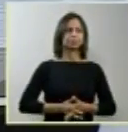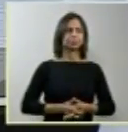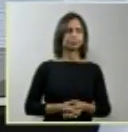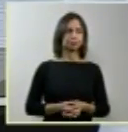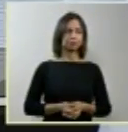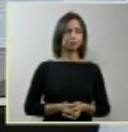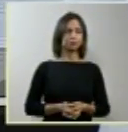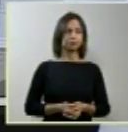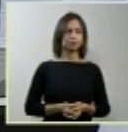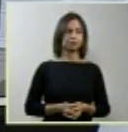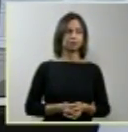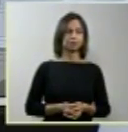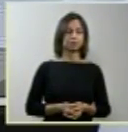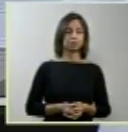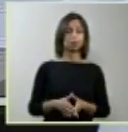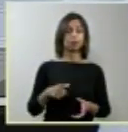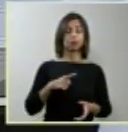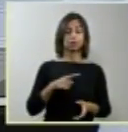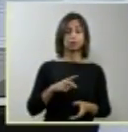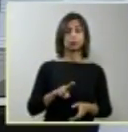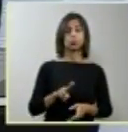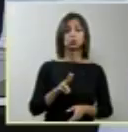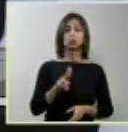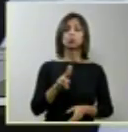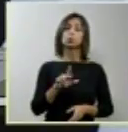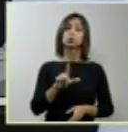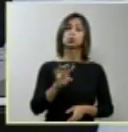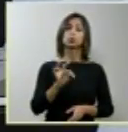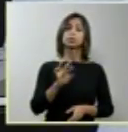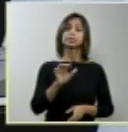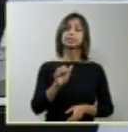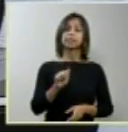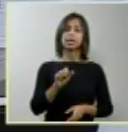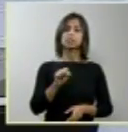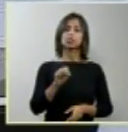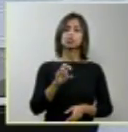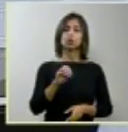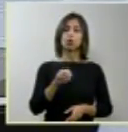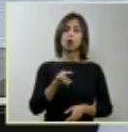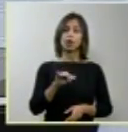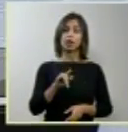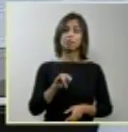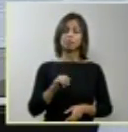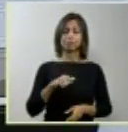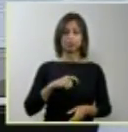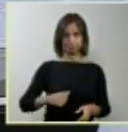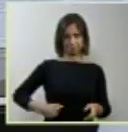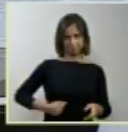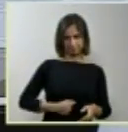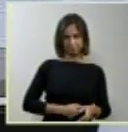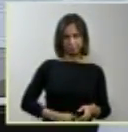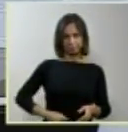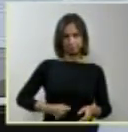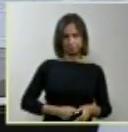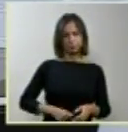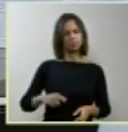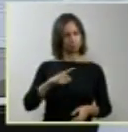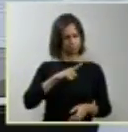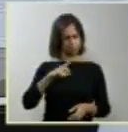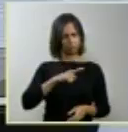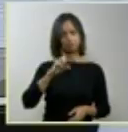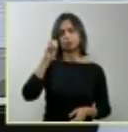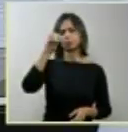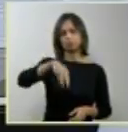A ultrassonografia disponível, sim, no Sistema Único de Saúde é